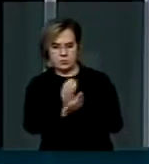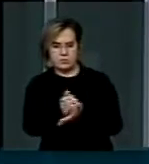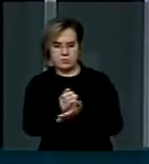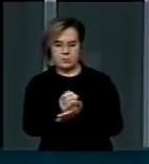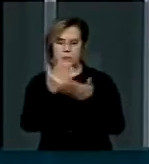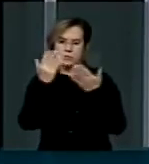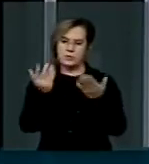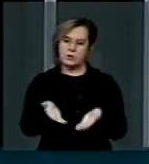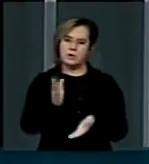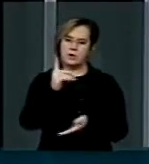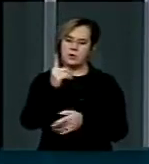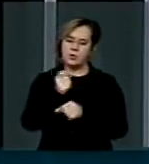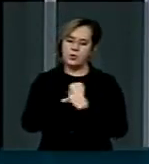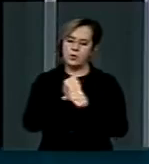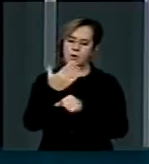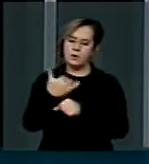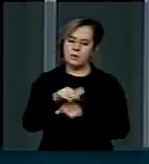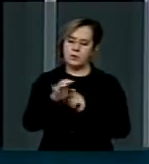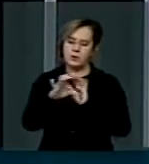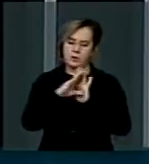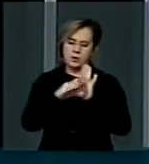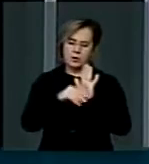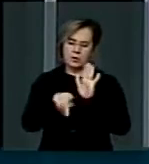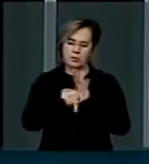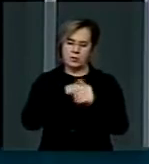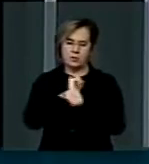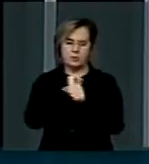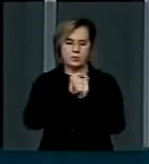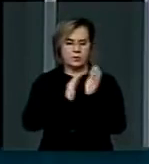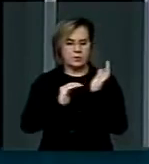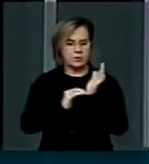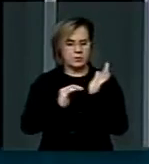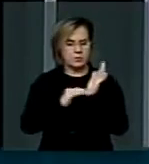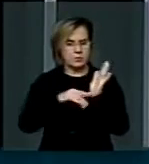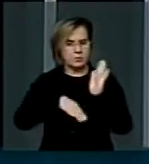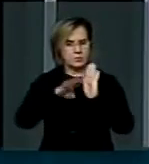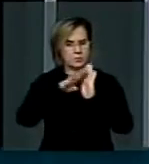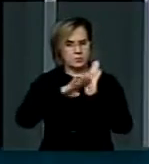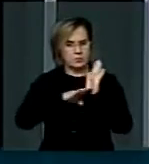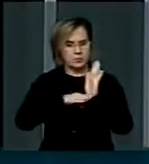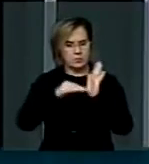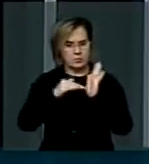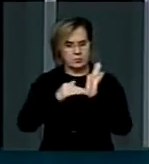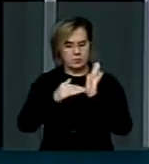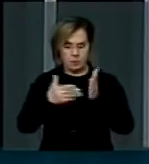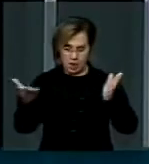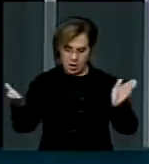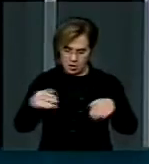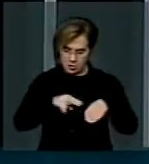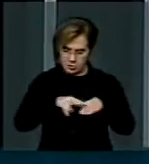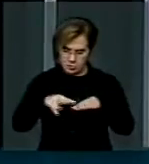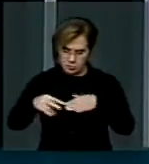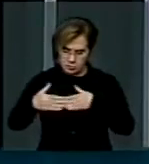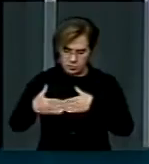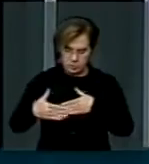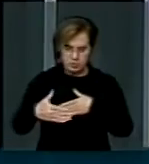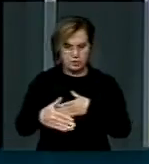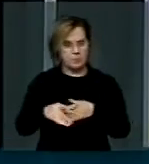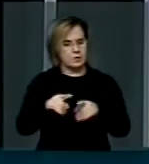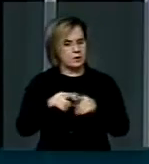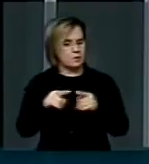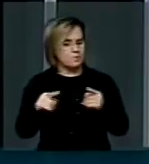há um ano e meio que esta emenda está no Senado, está na pauta do Senado desta semana. Mas,